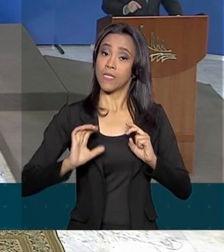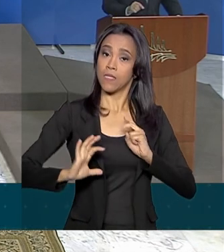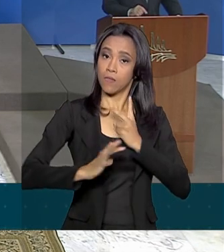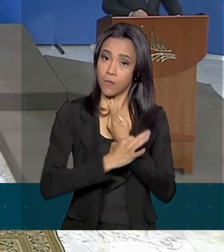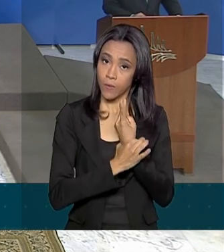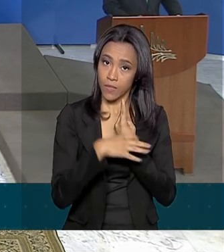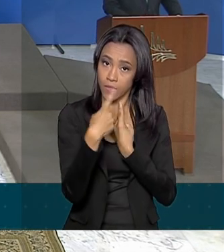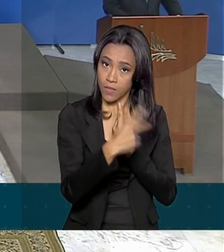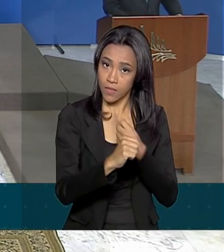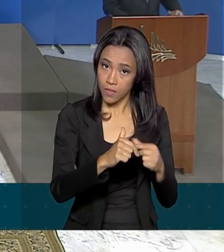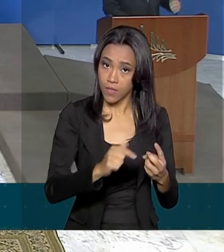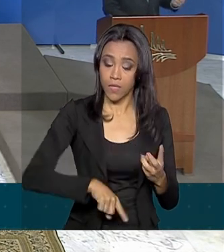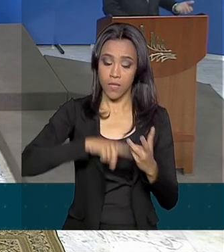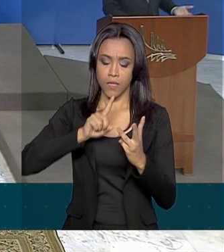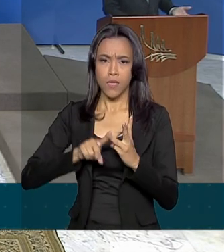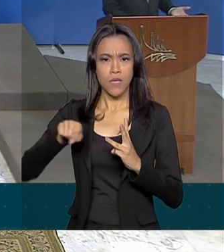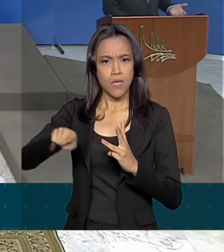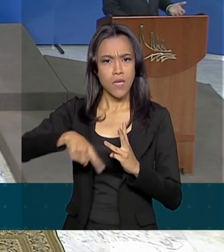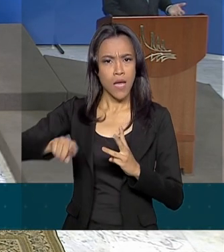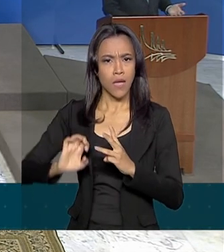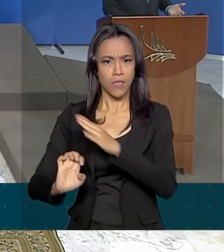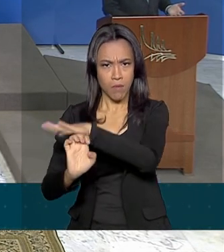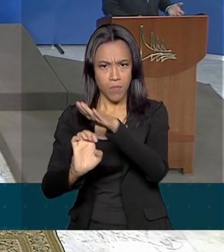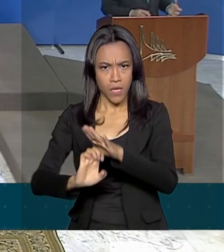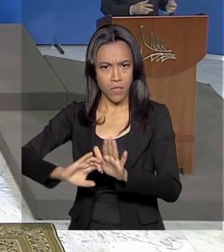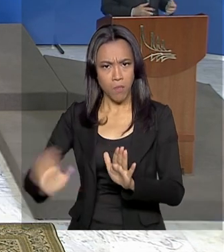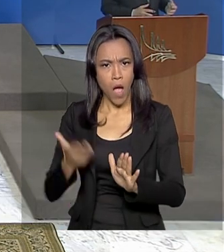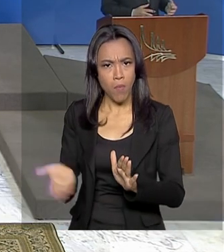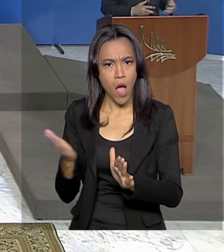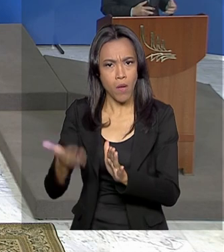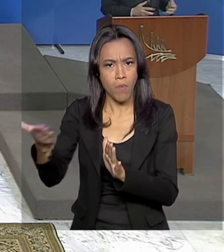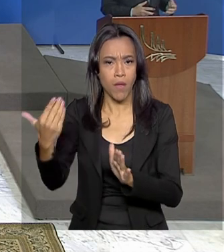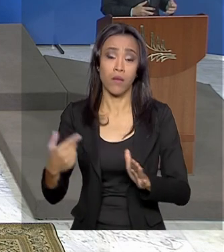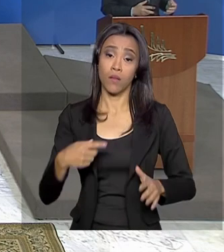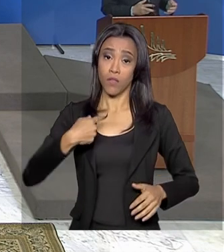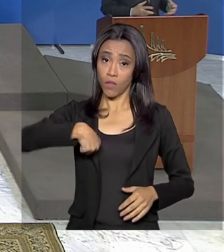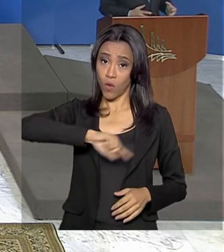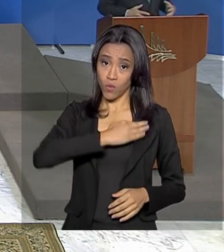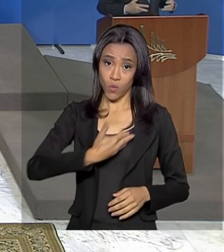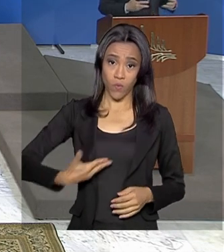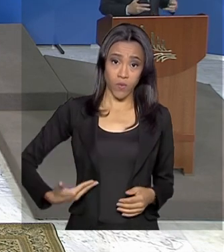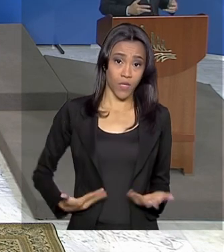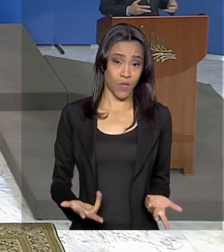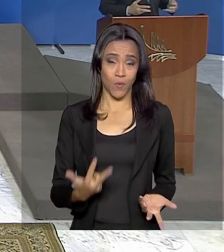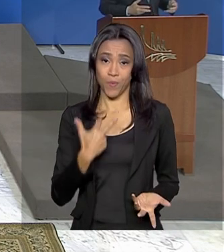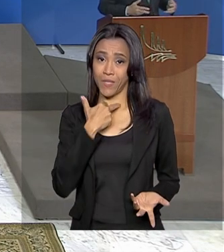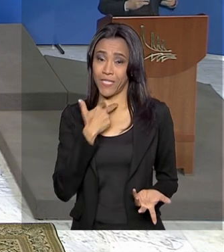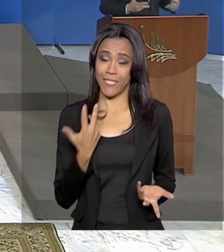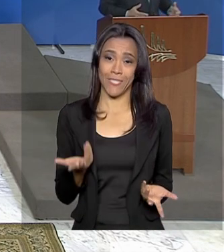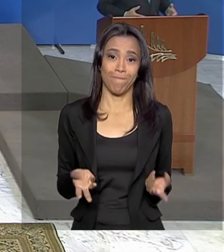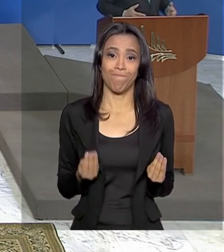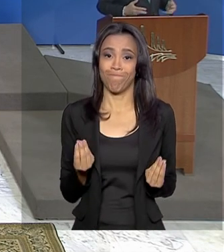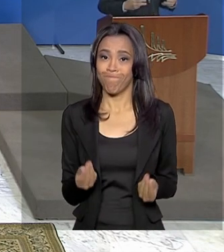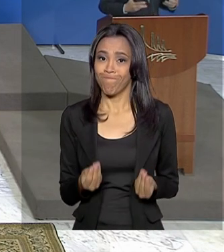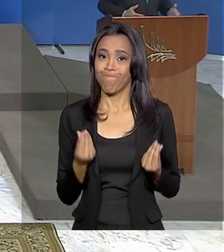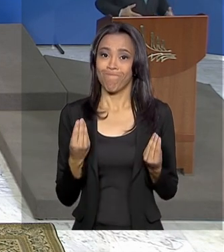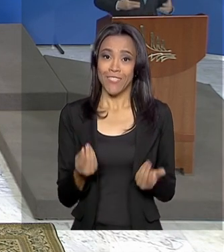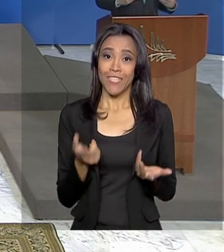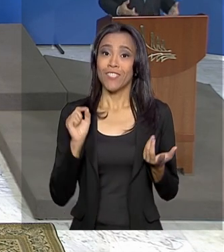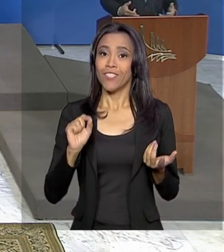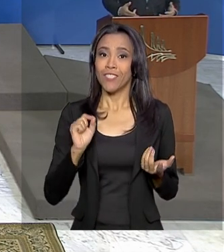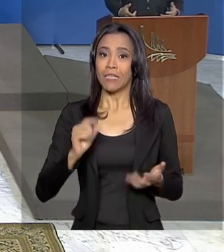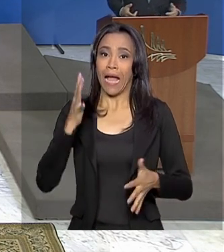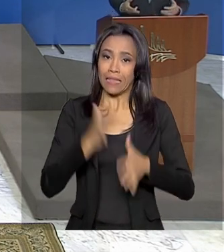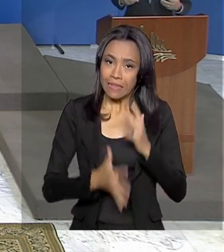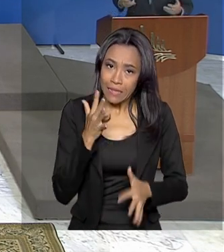produtividade das empresas, por outro lado nós não podemos continuar a ser uma fábrica de criação de obstáculos